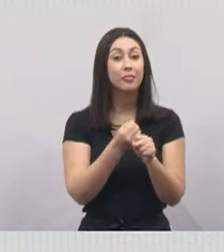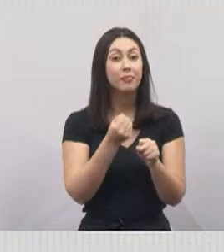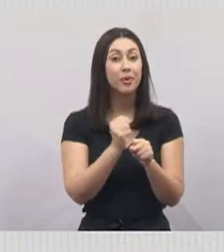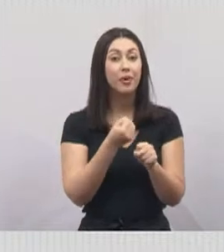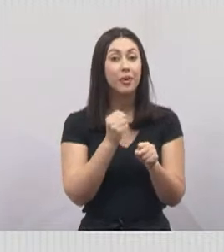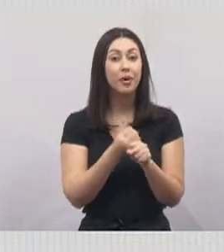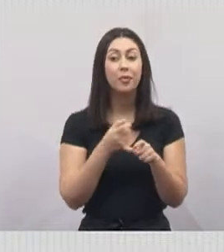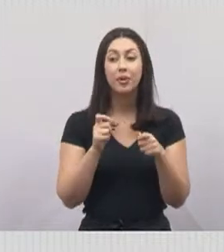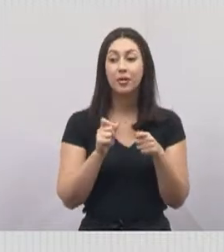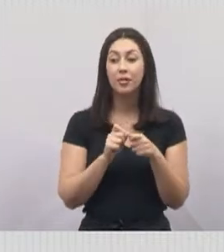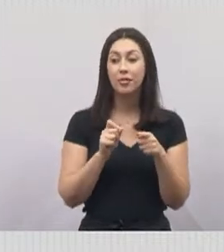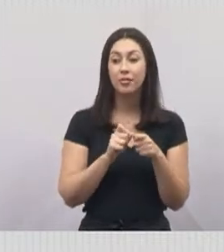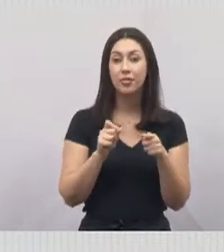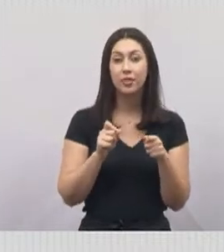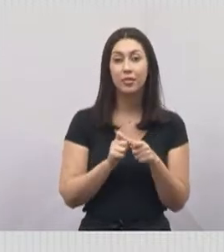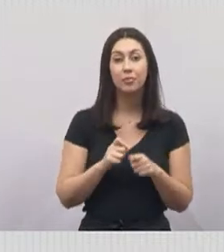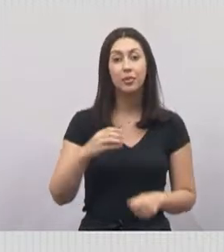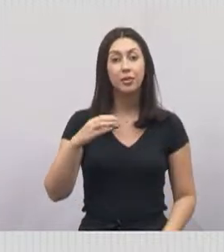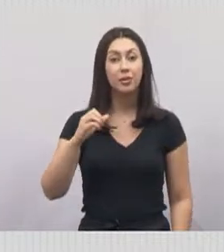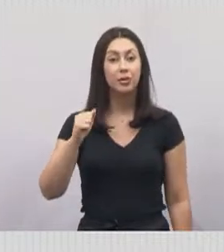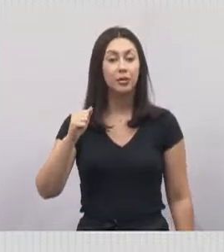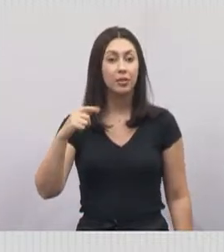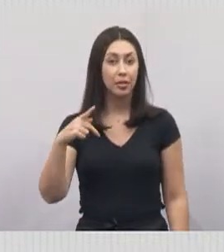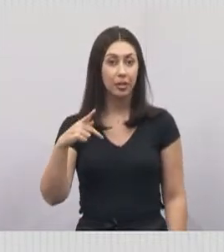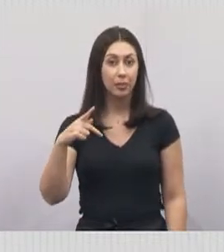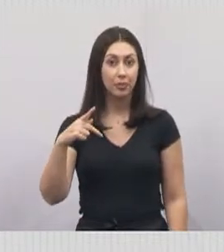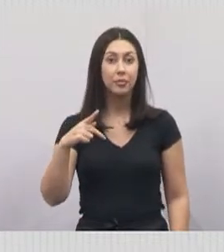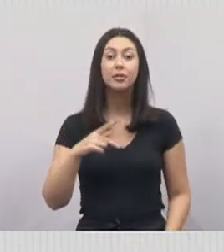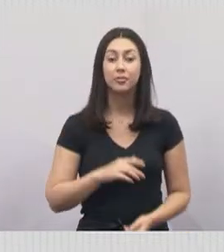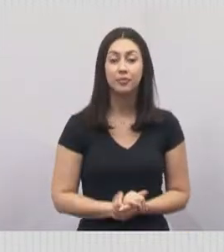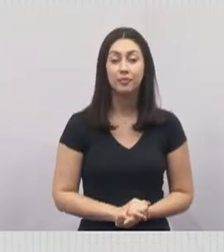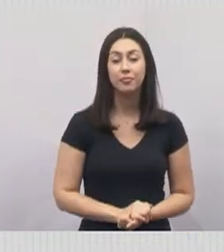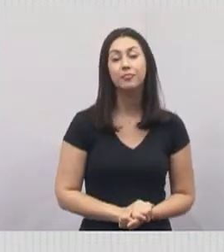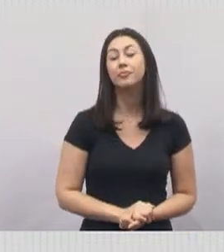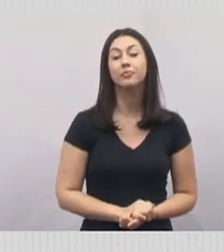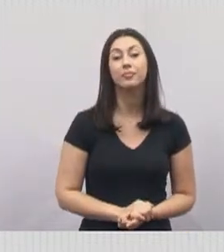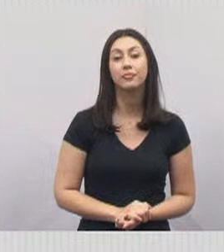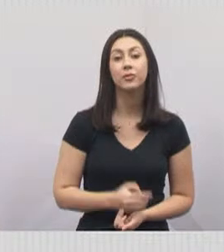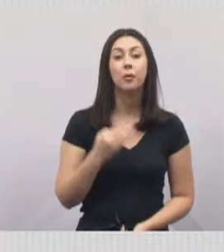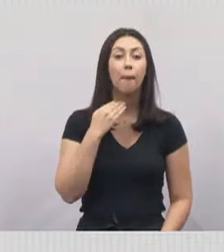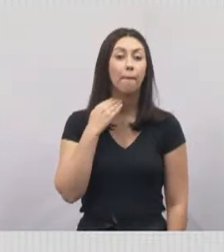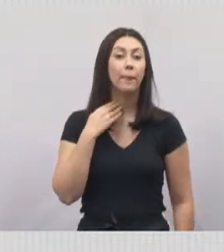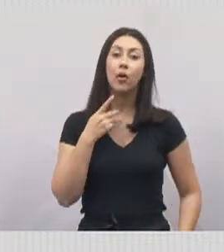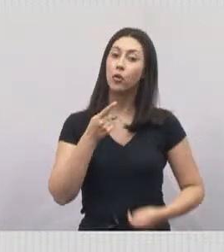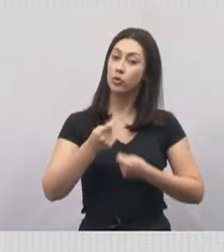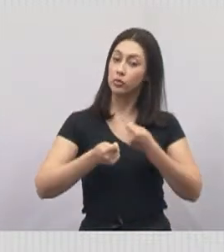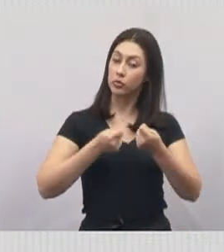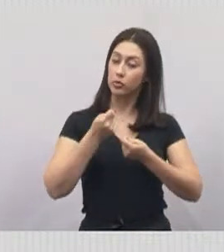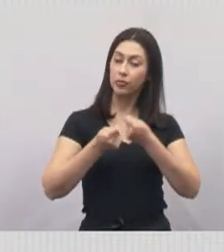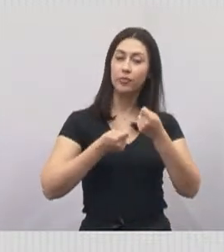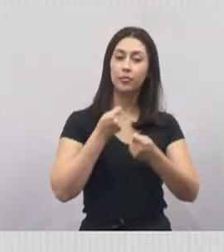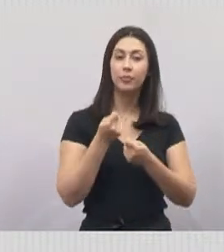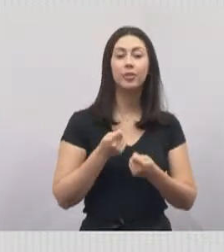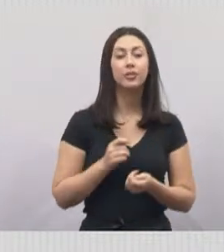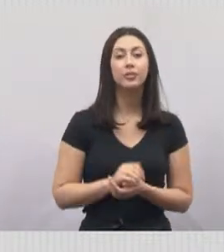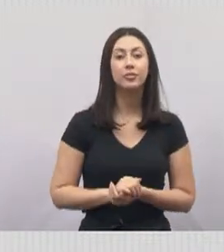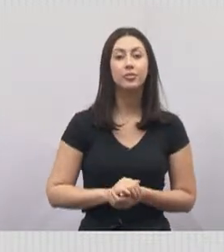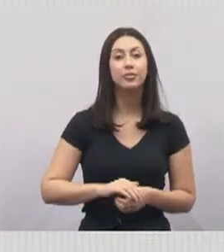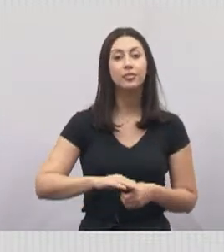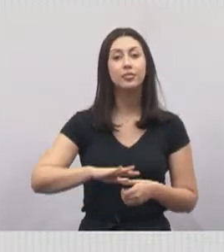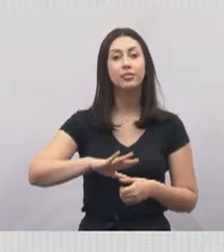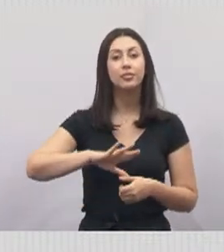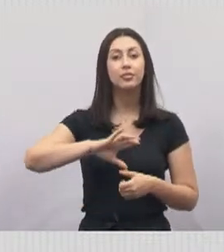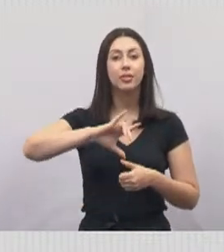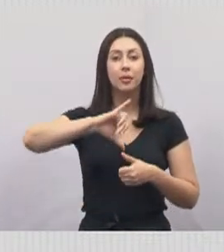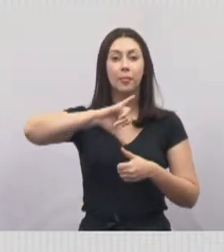feita pelo pacote do CAF, Banco de Desenvolvimento da América Latina, ligando diretamente a Davilino ao